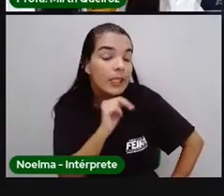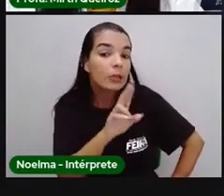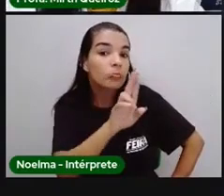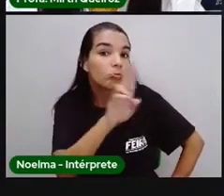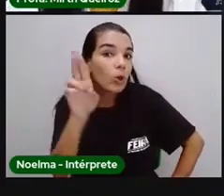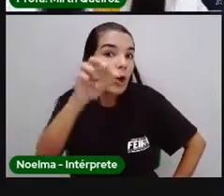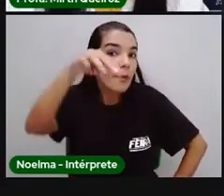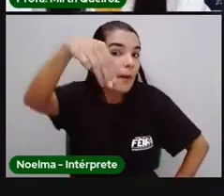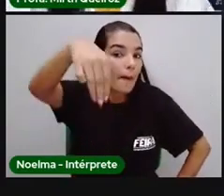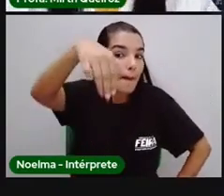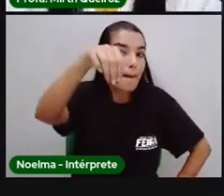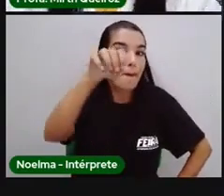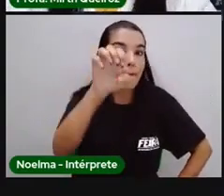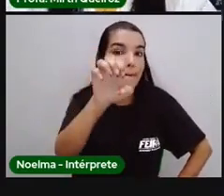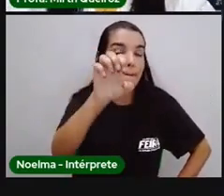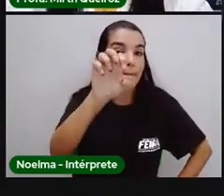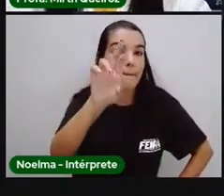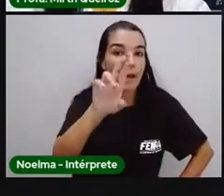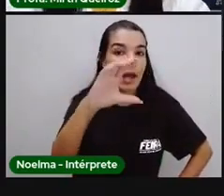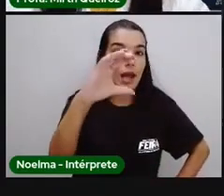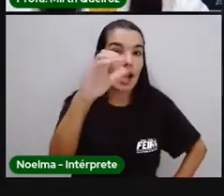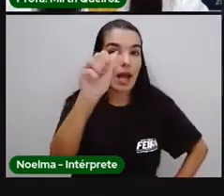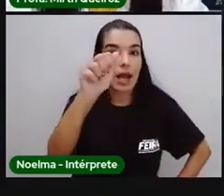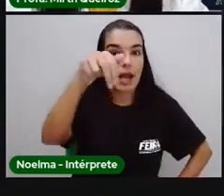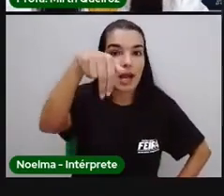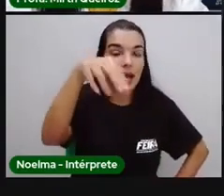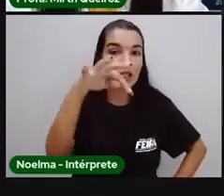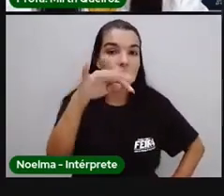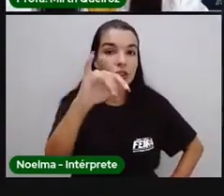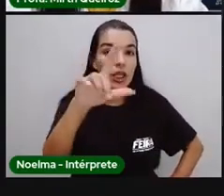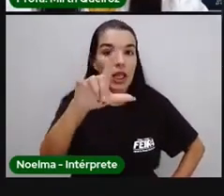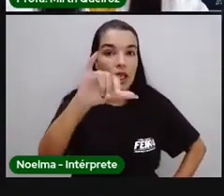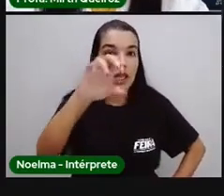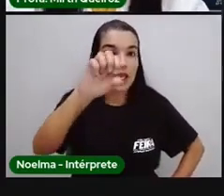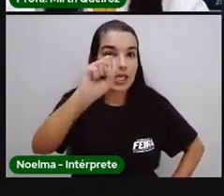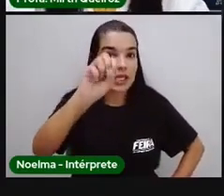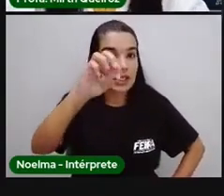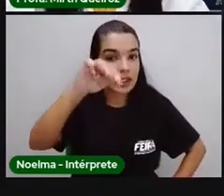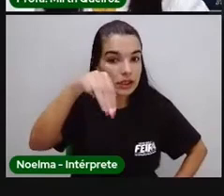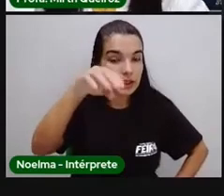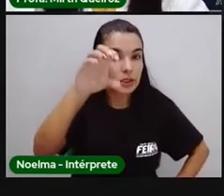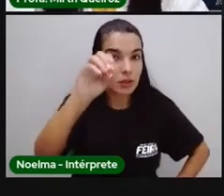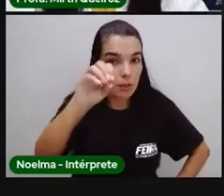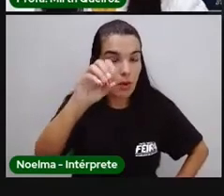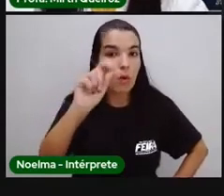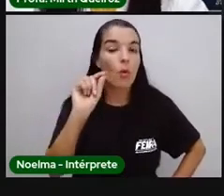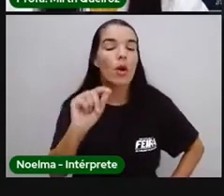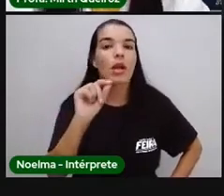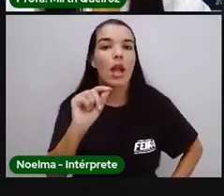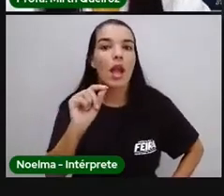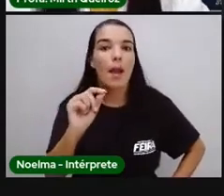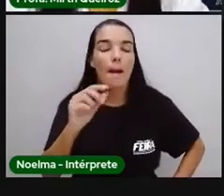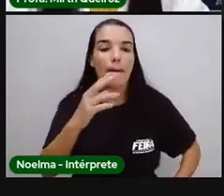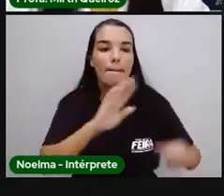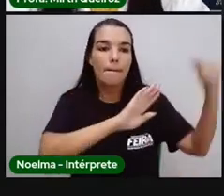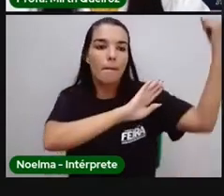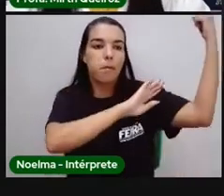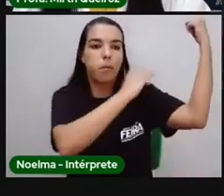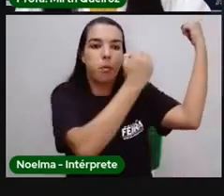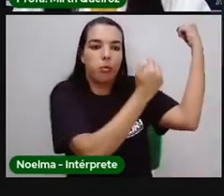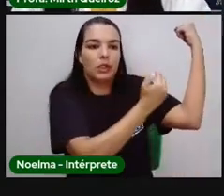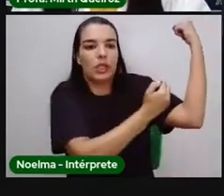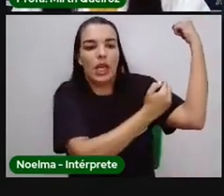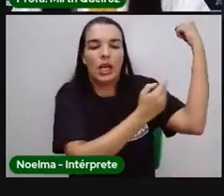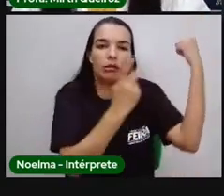O mercantilismo. Eles só se importavam com o poder, e pra isso eles utilizavam o mercantilismo.